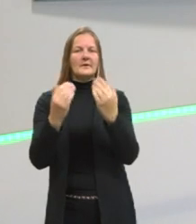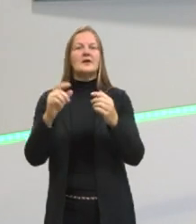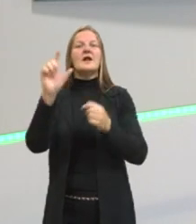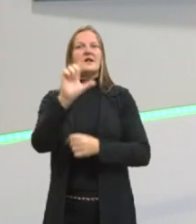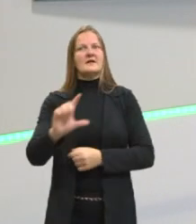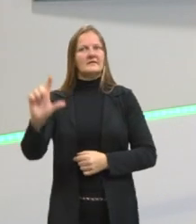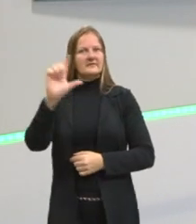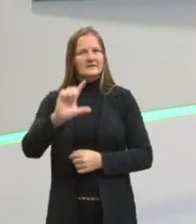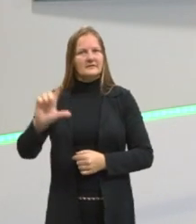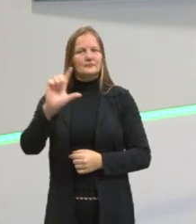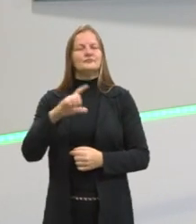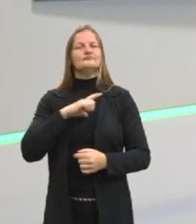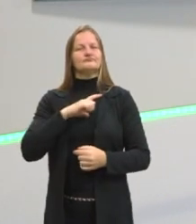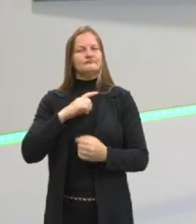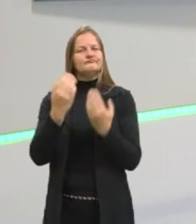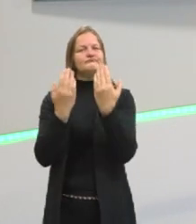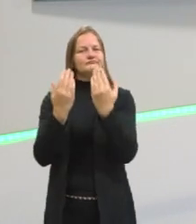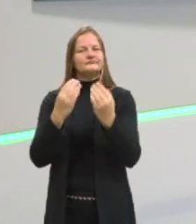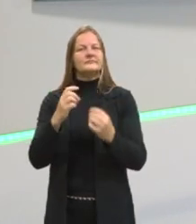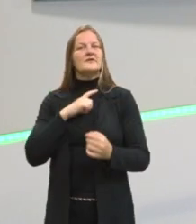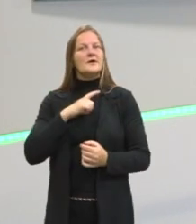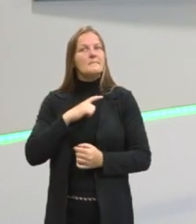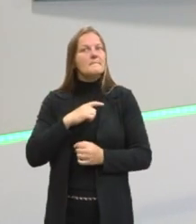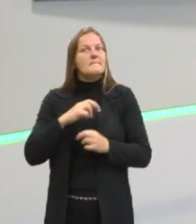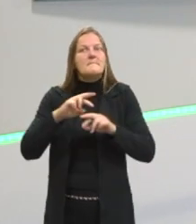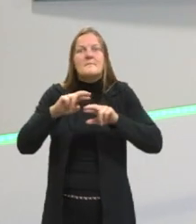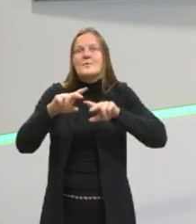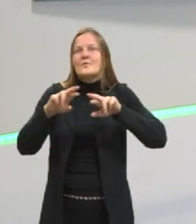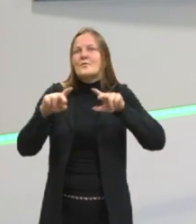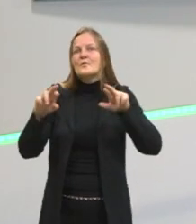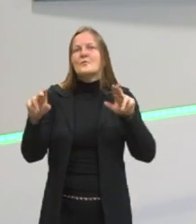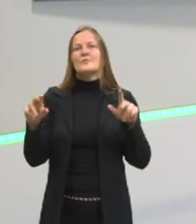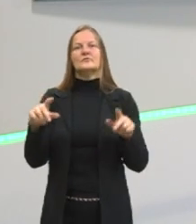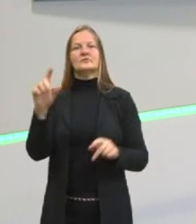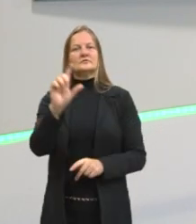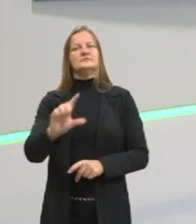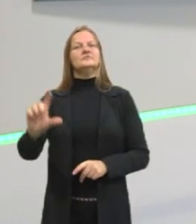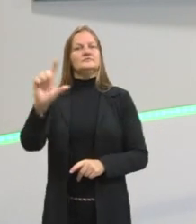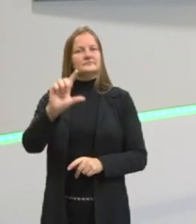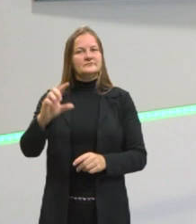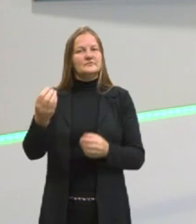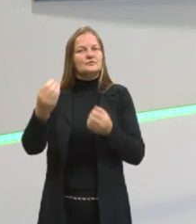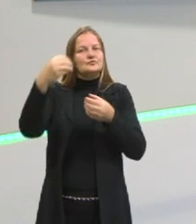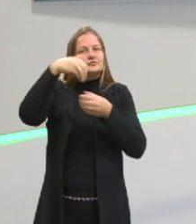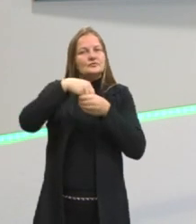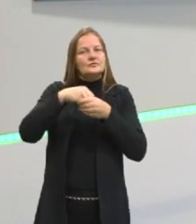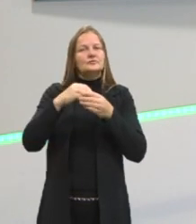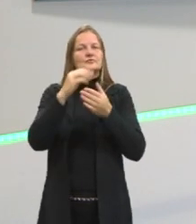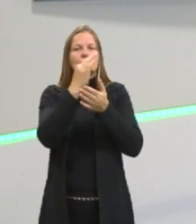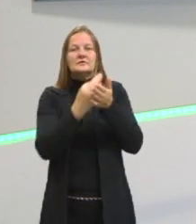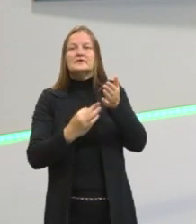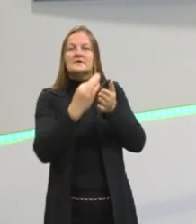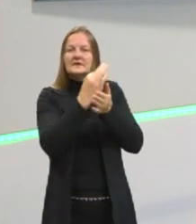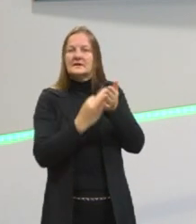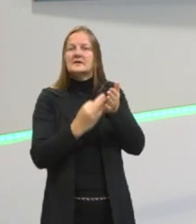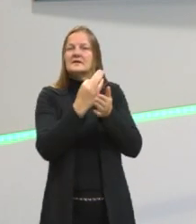Elas aparecem uma enormidade quando a gente for pensar em textos literários.